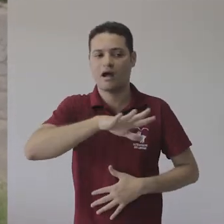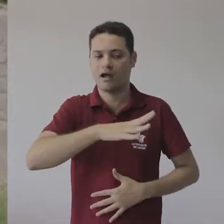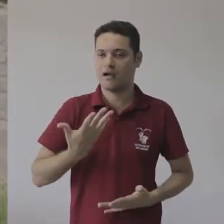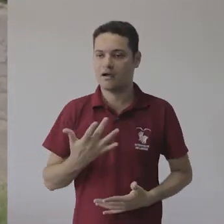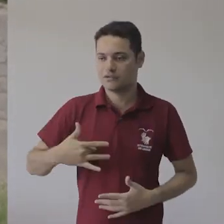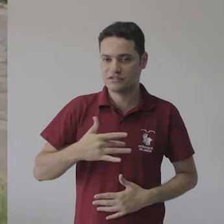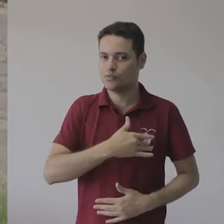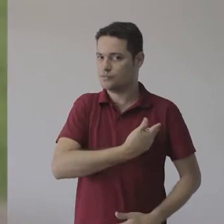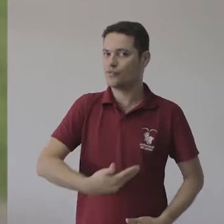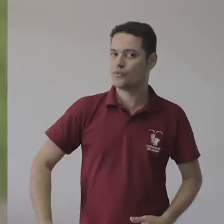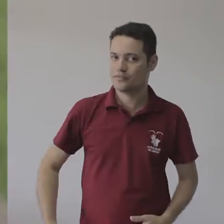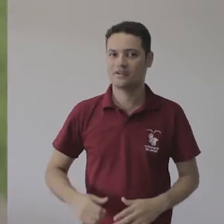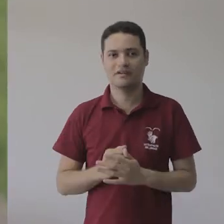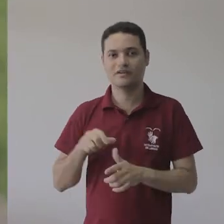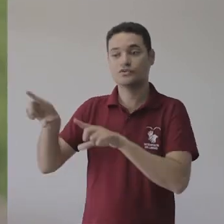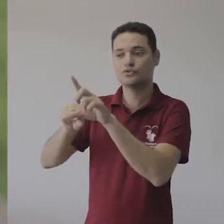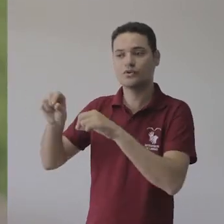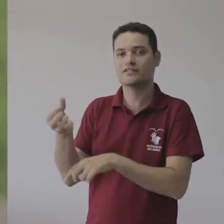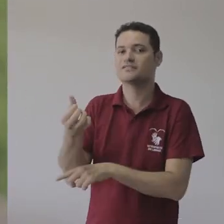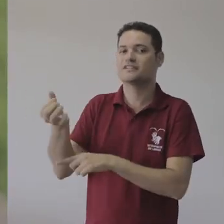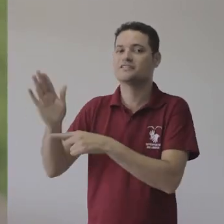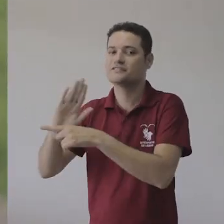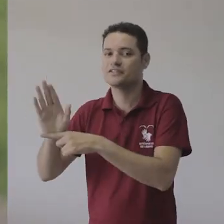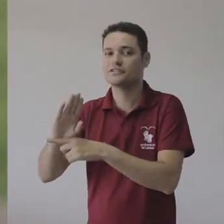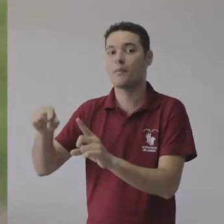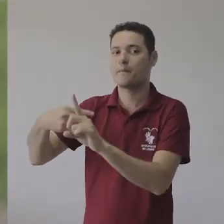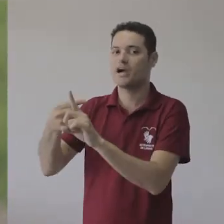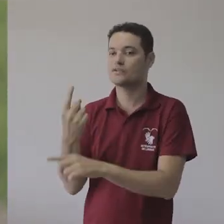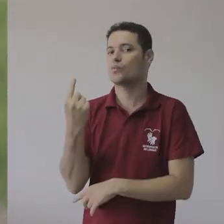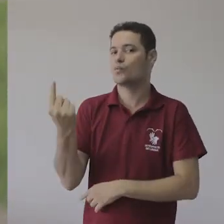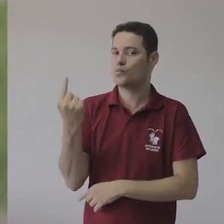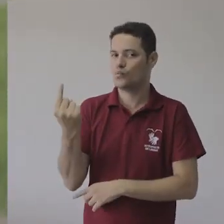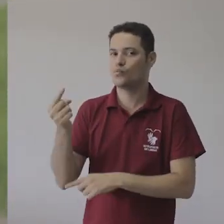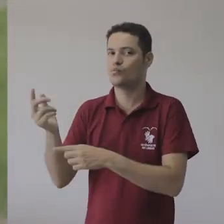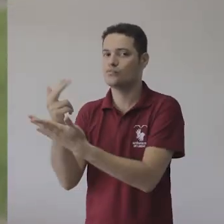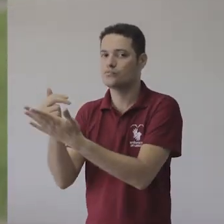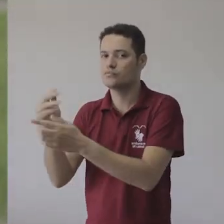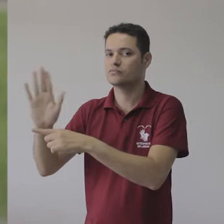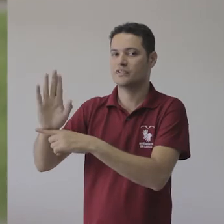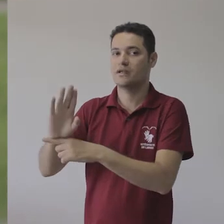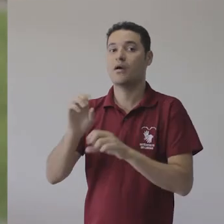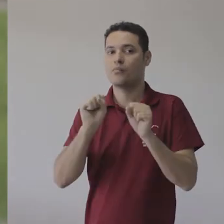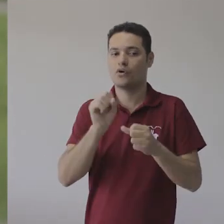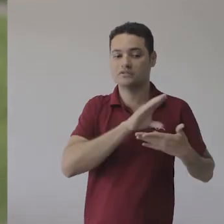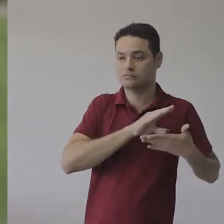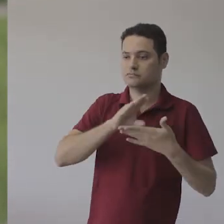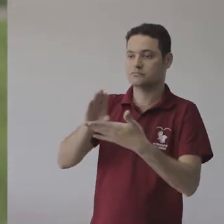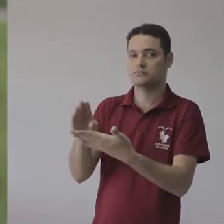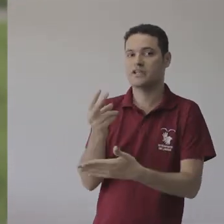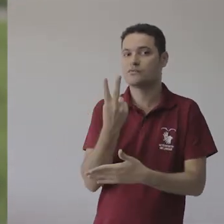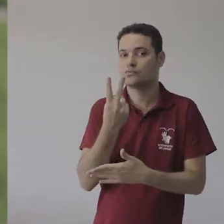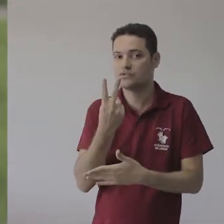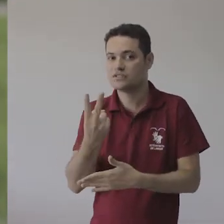interesse da saúde pública. Serão selecionados seis documentários e uma animação que podem receber auxílio financeiro de até 220